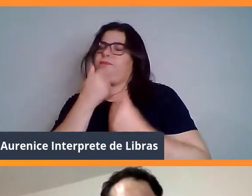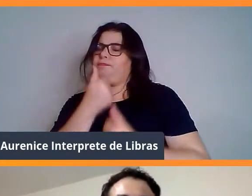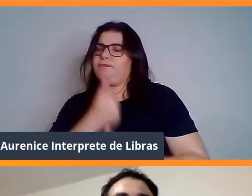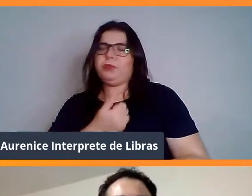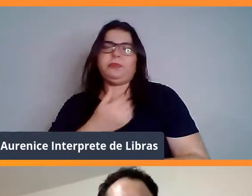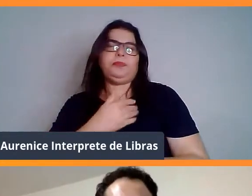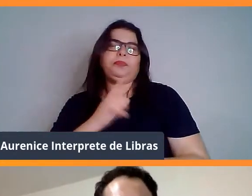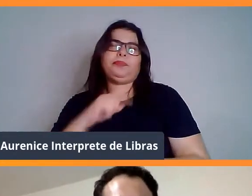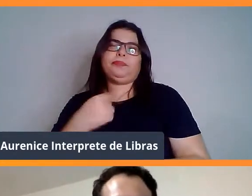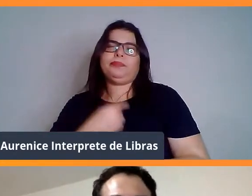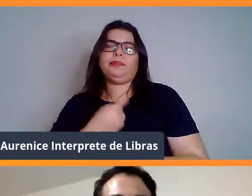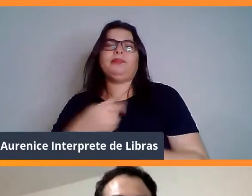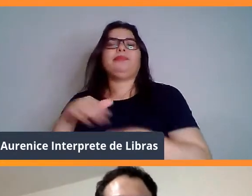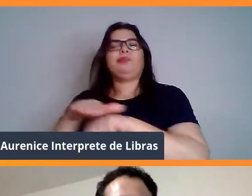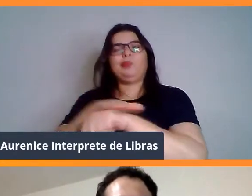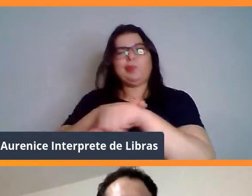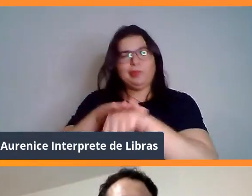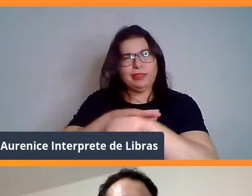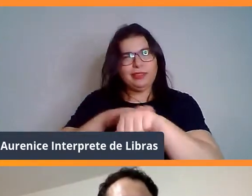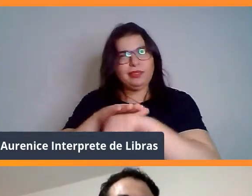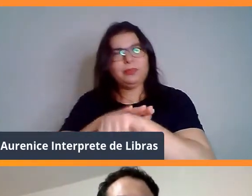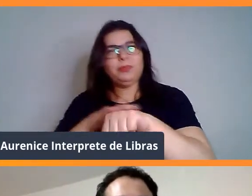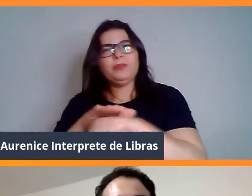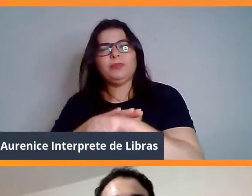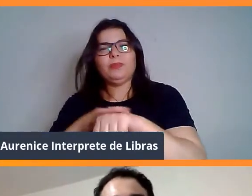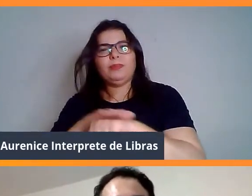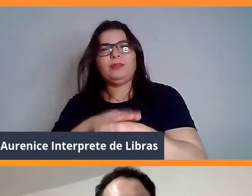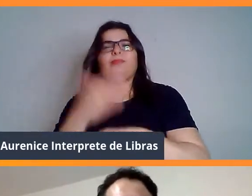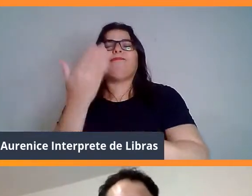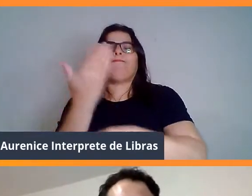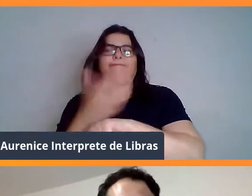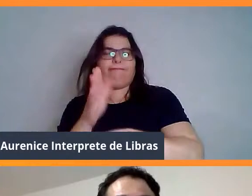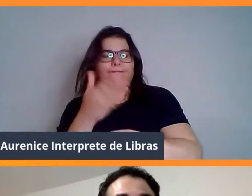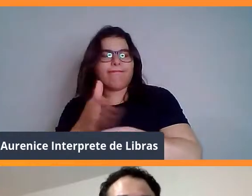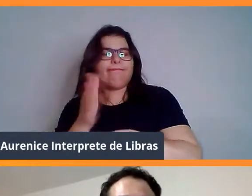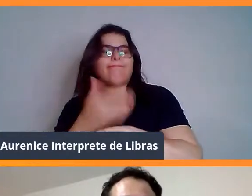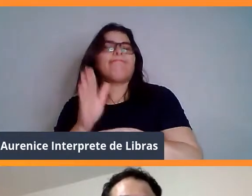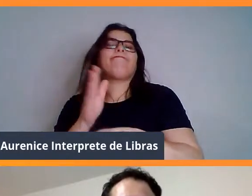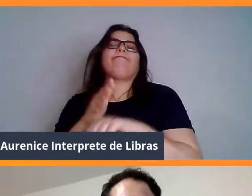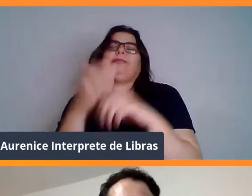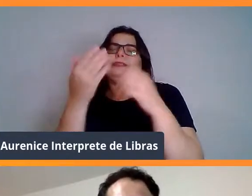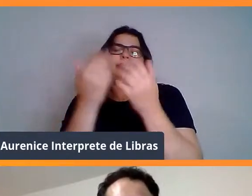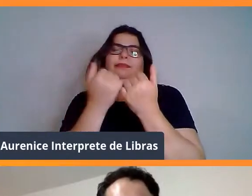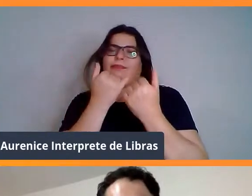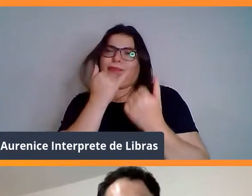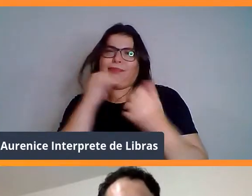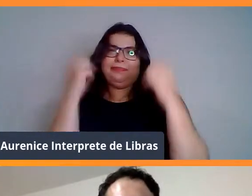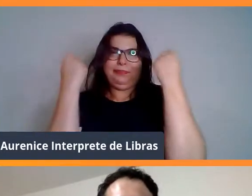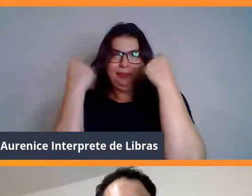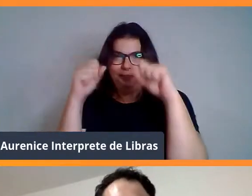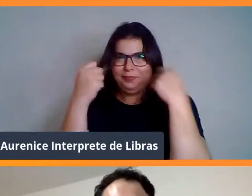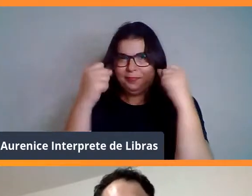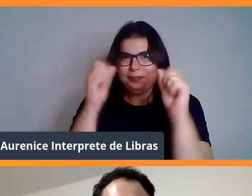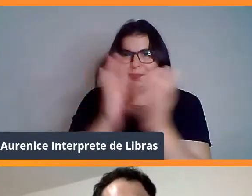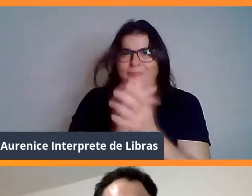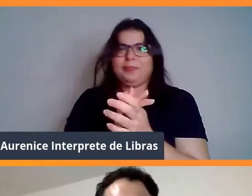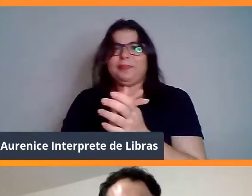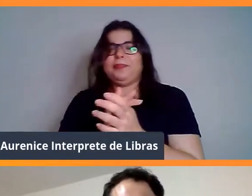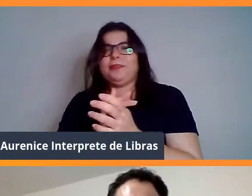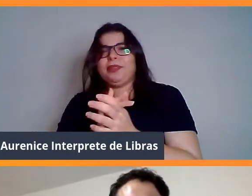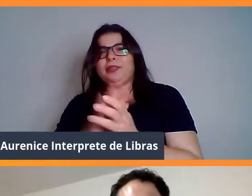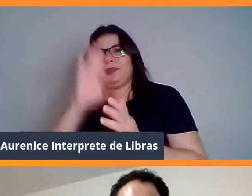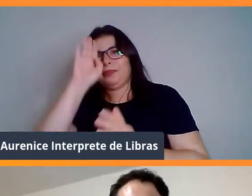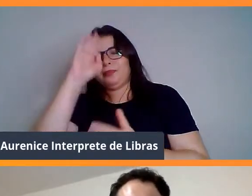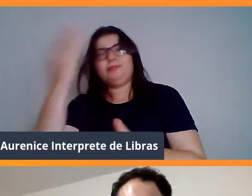dividir, né, conversar um pouco sobre a prática de exercício e agradecer mais uma vez pela sua participação. No evento, tá bom?